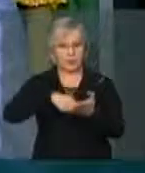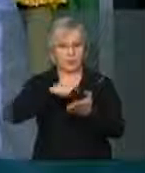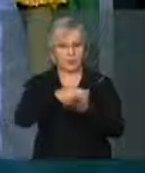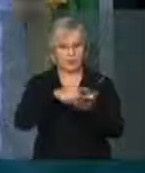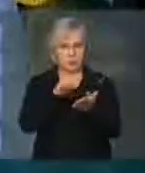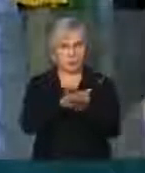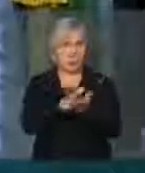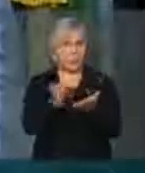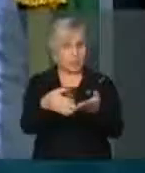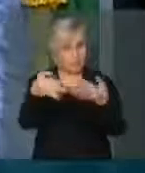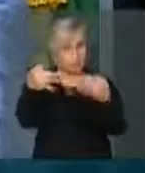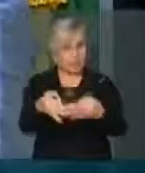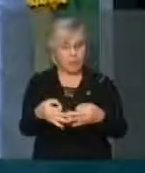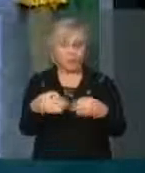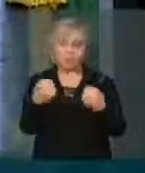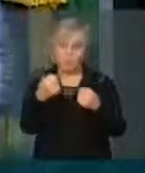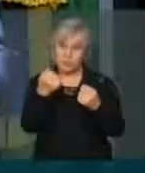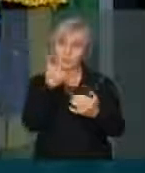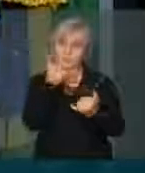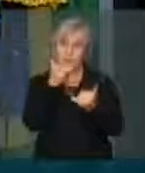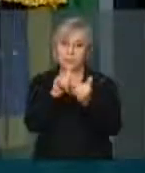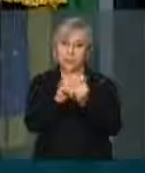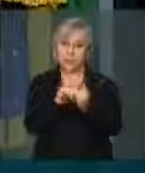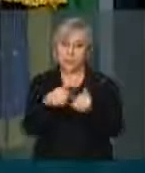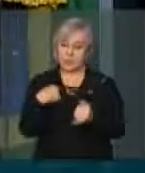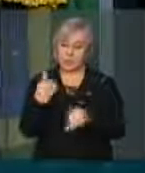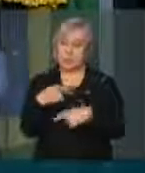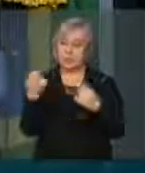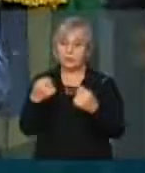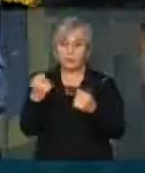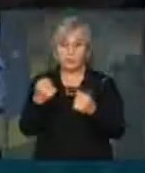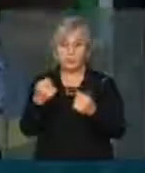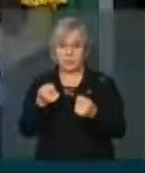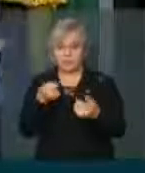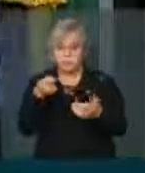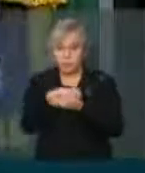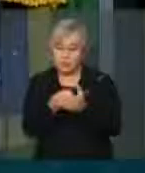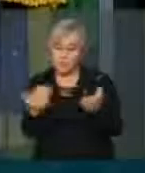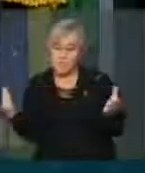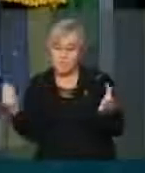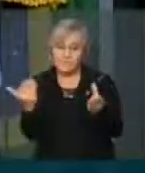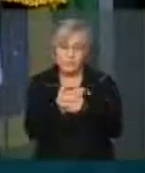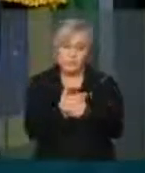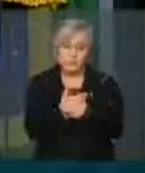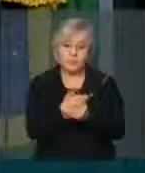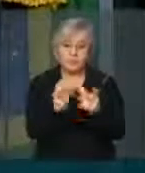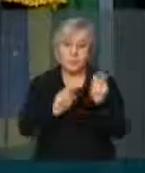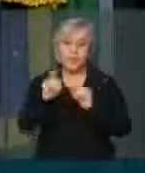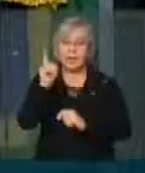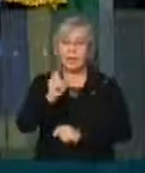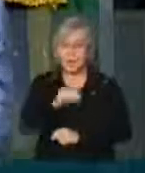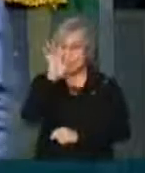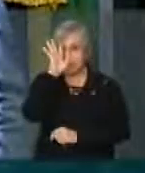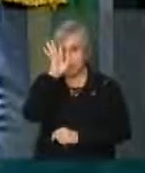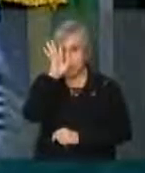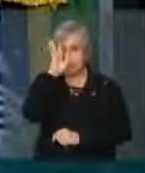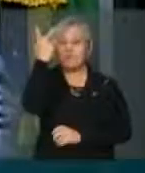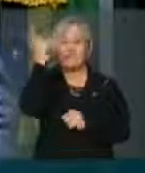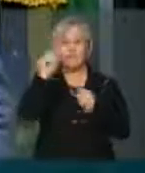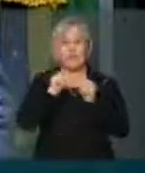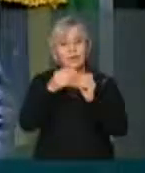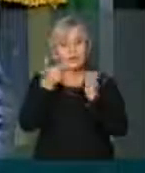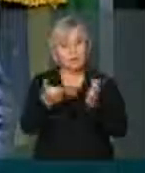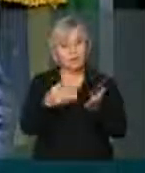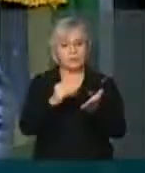temos que fazer aqui é processar criminalmente os autores desta irresponsabilidade.